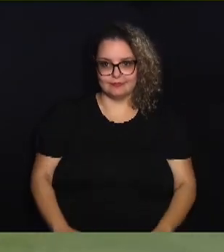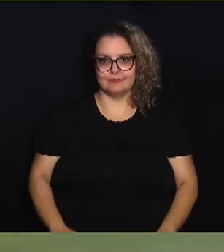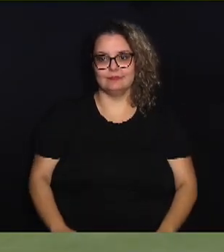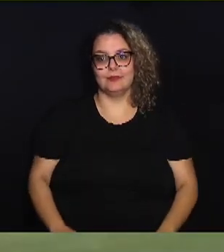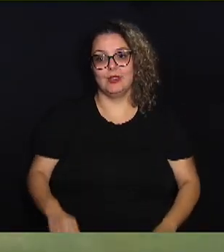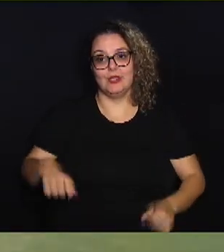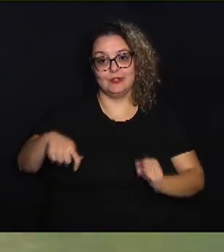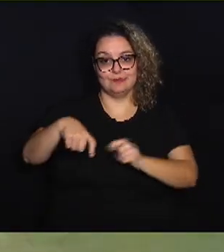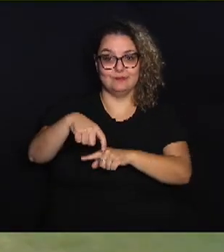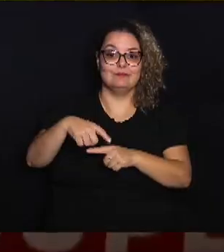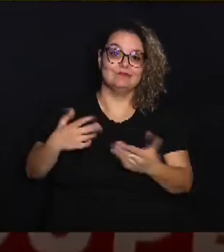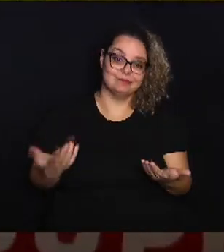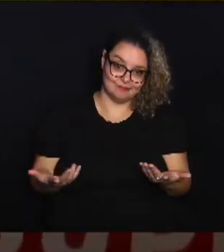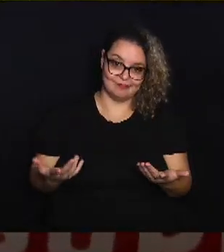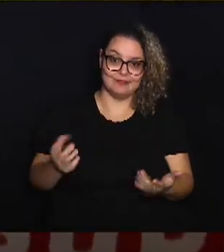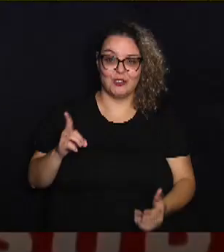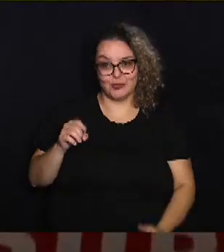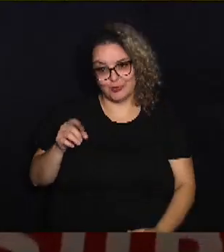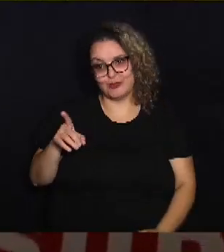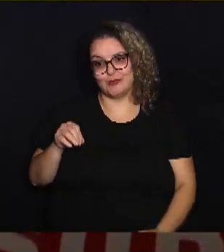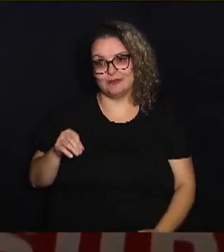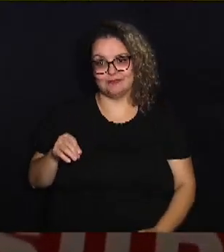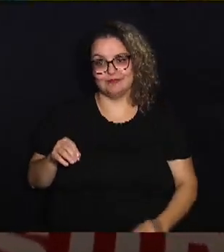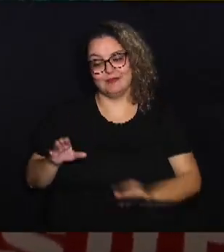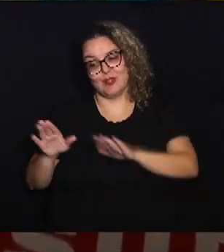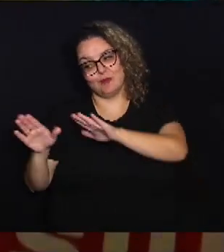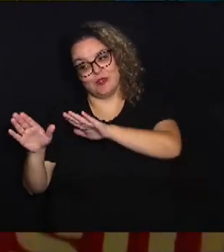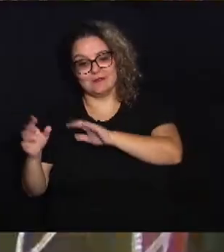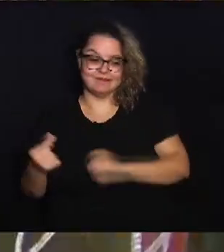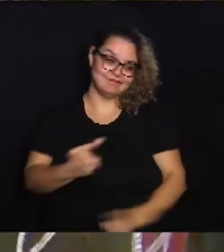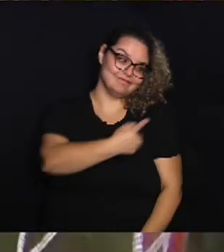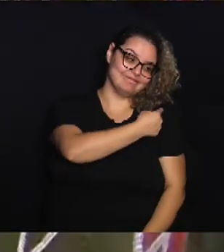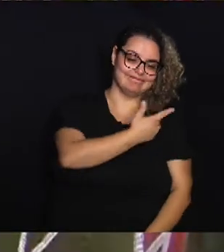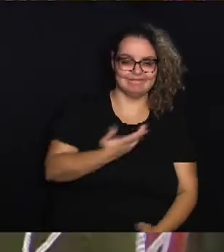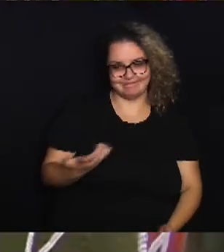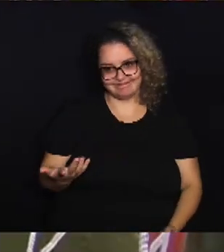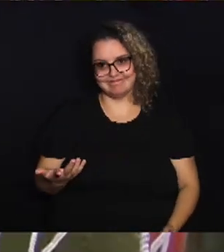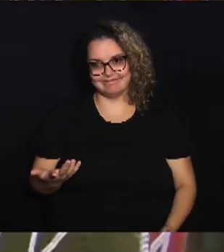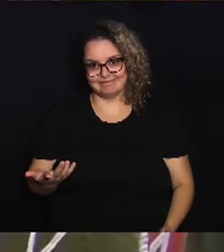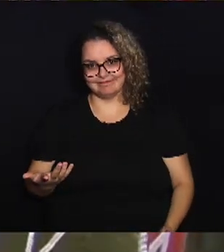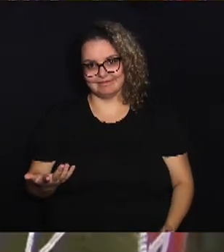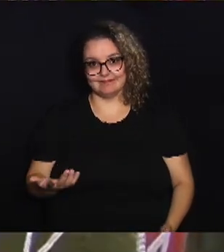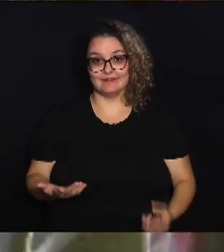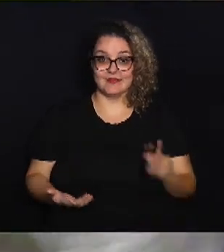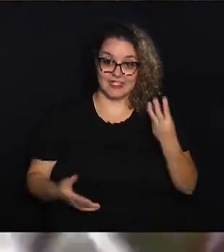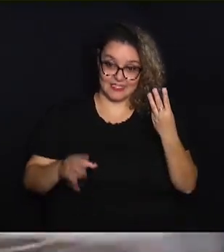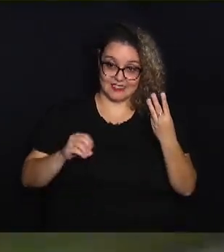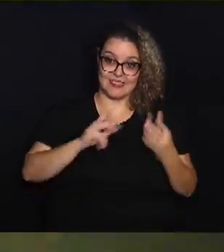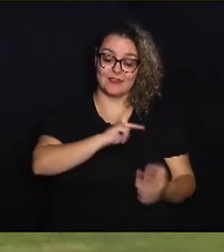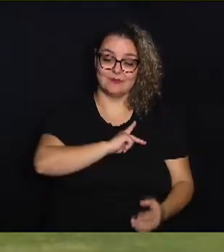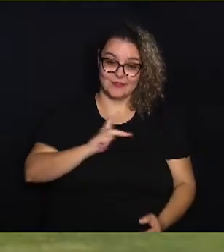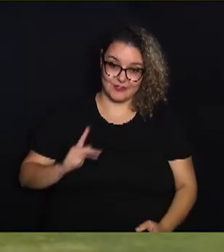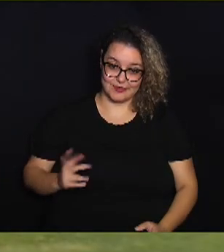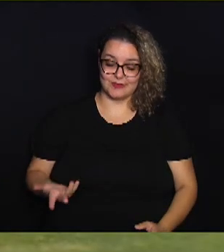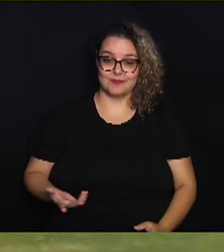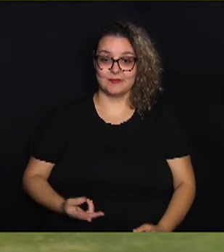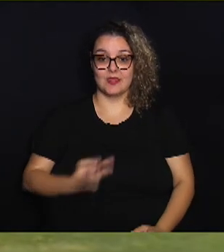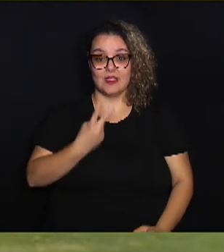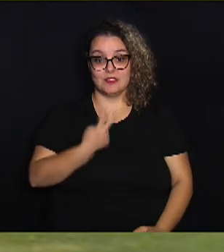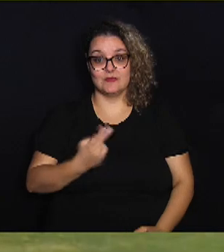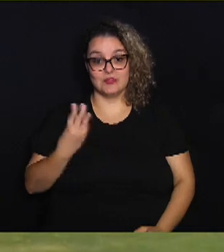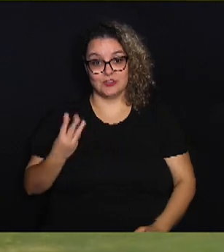convertido por Dodô, bola para um lado, goleiro para o outro, 3x0 Ponte. Aos 23